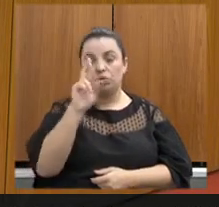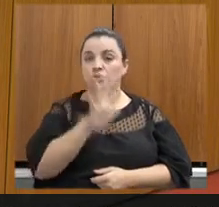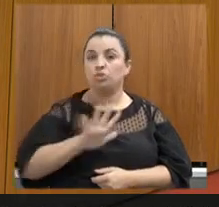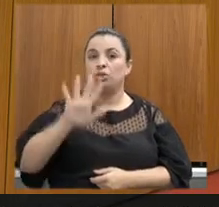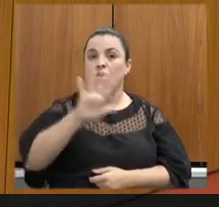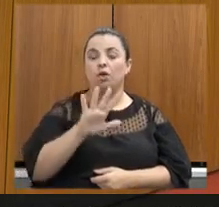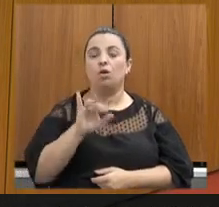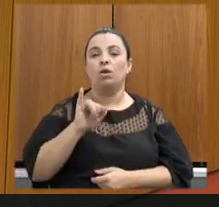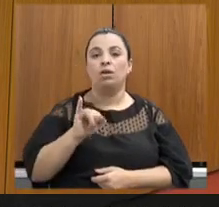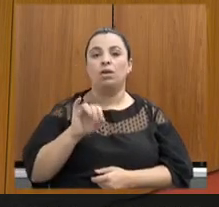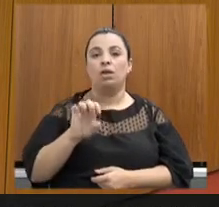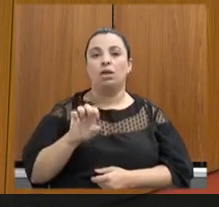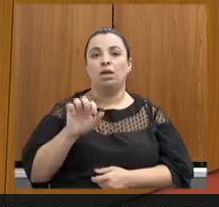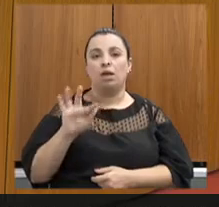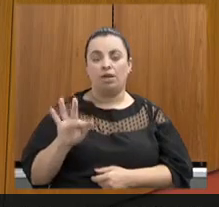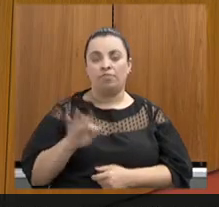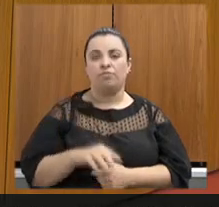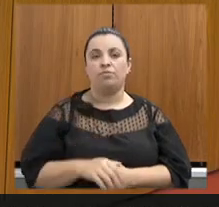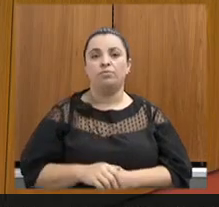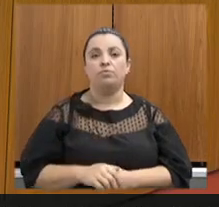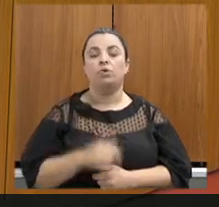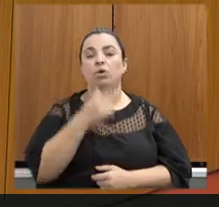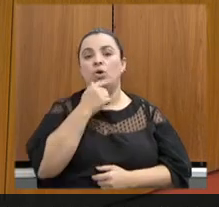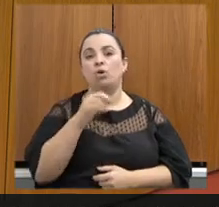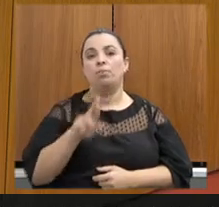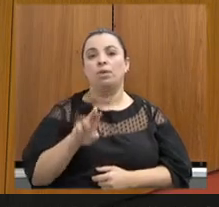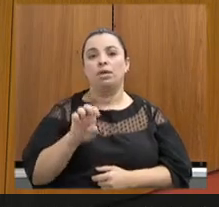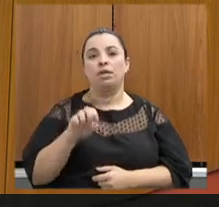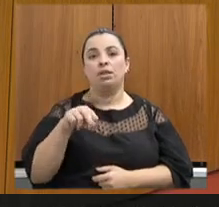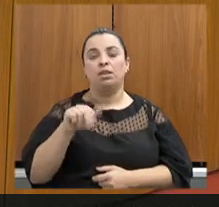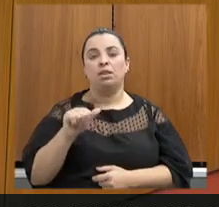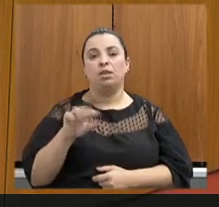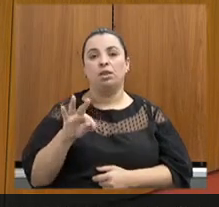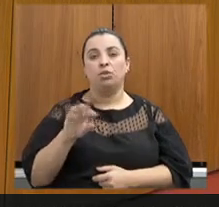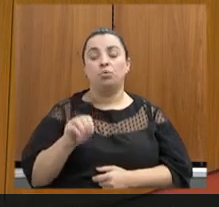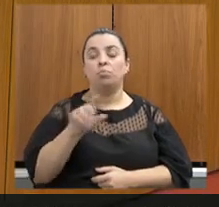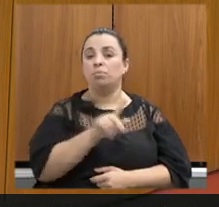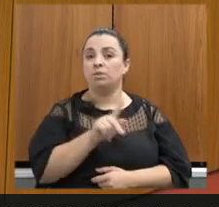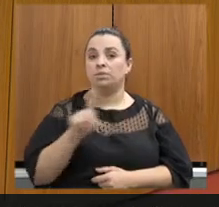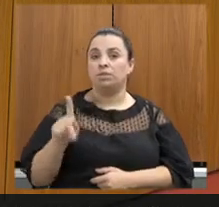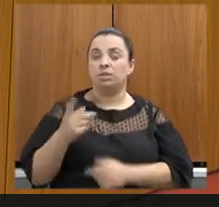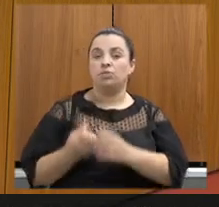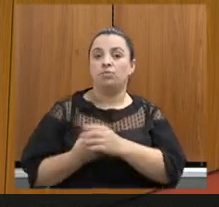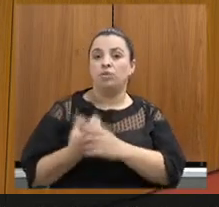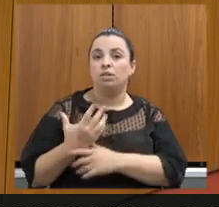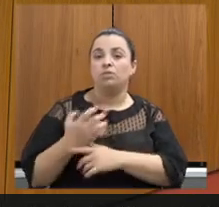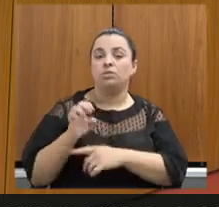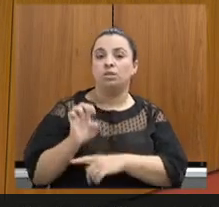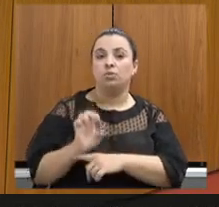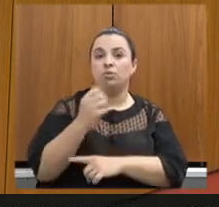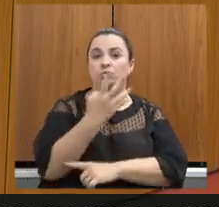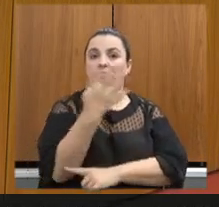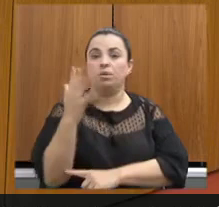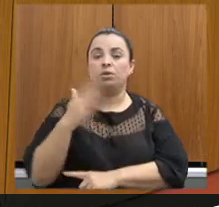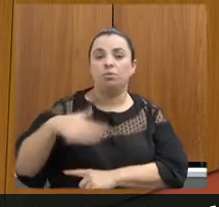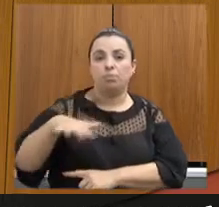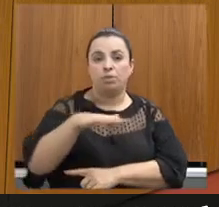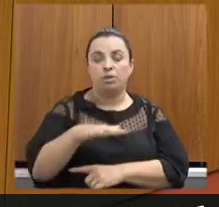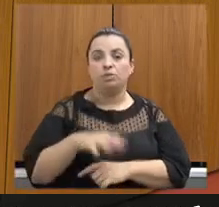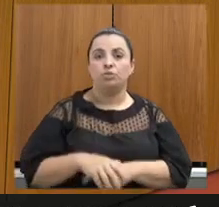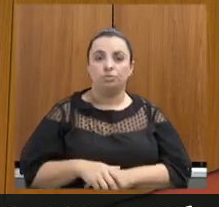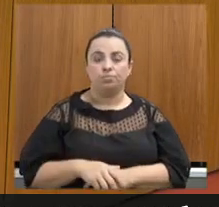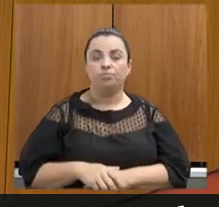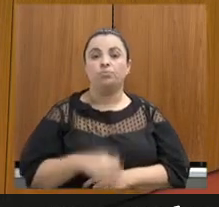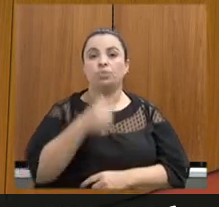IEF. Do senhor Renato Teixeira Brandão, presidente da Fundação Estadual de Meio Ambiente. Do senhor